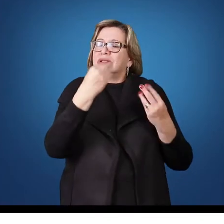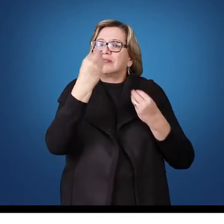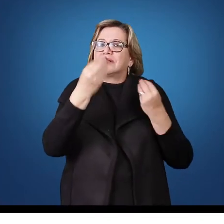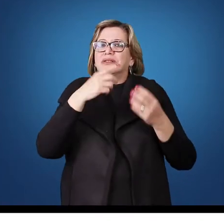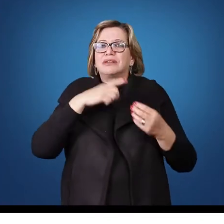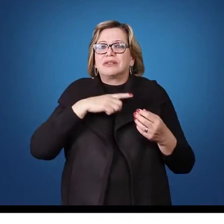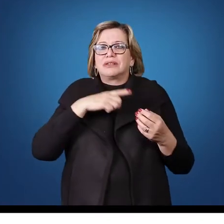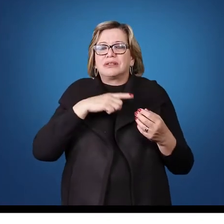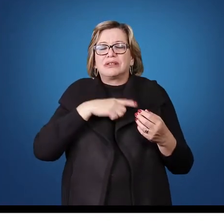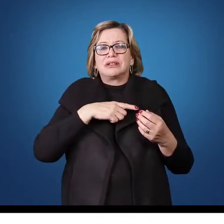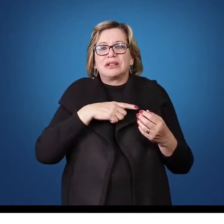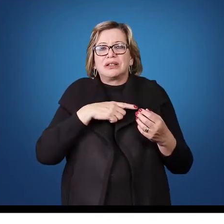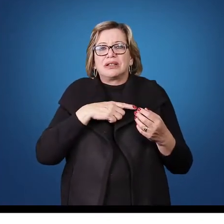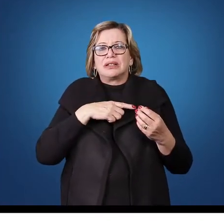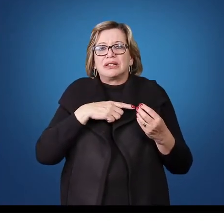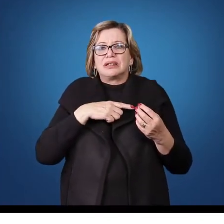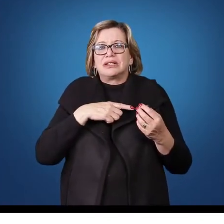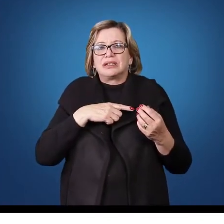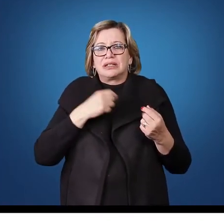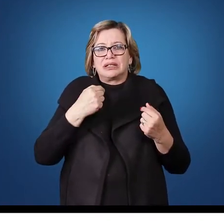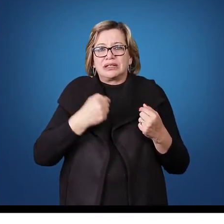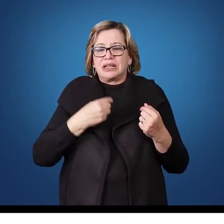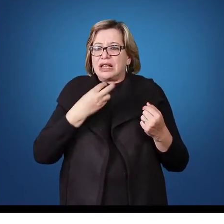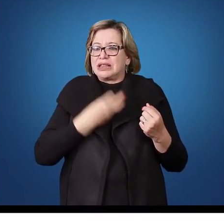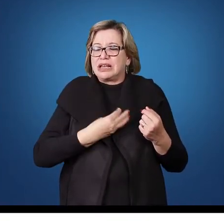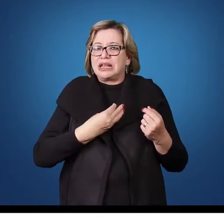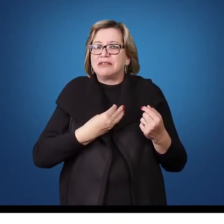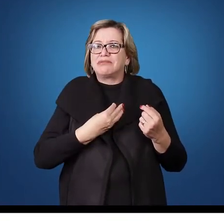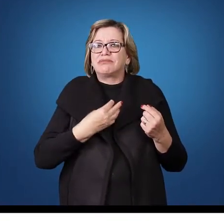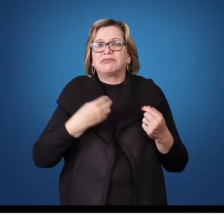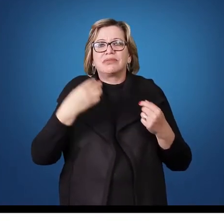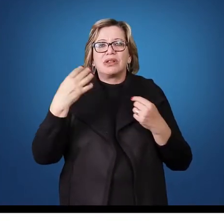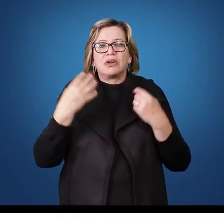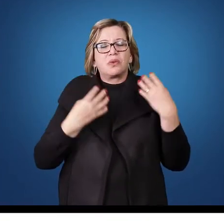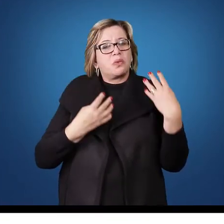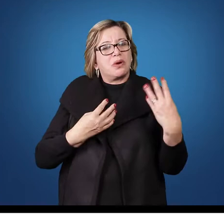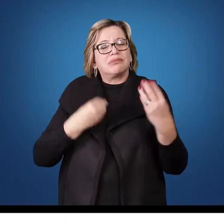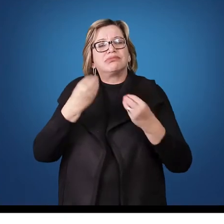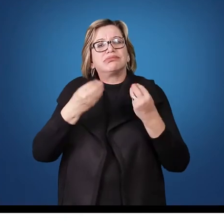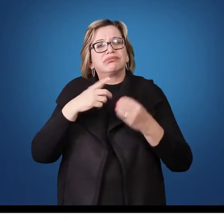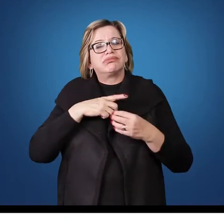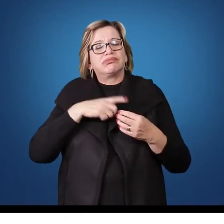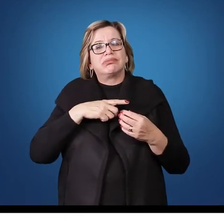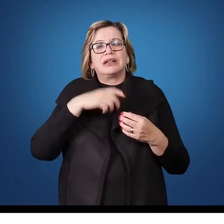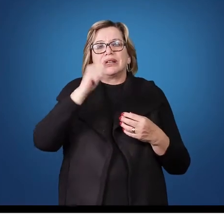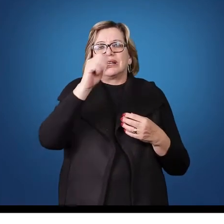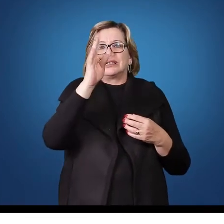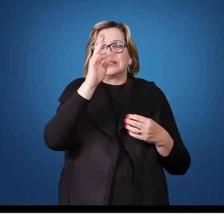nós temos uma bola na região 3, na posição 3 e na posição 4 como ataque.